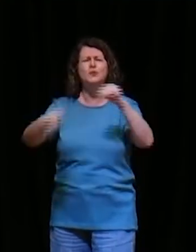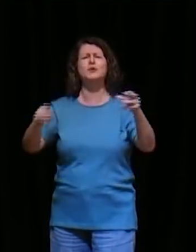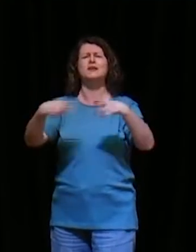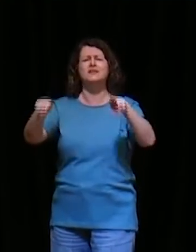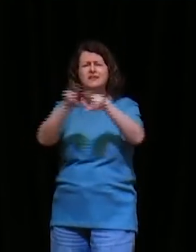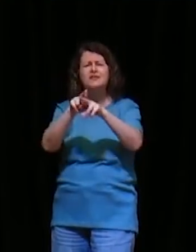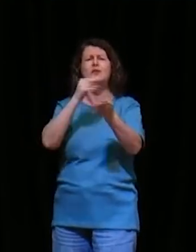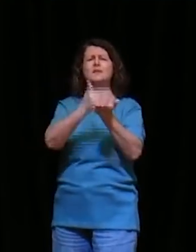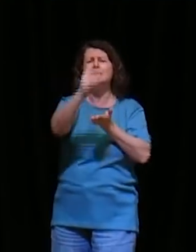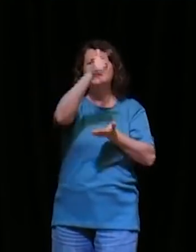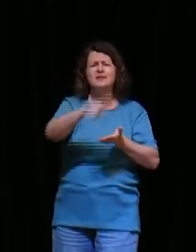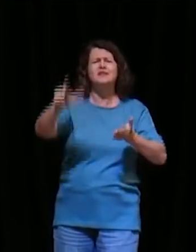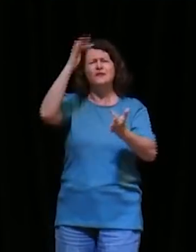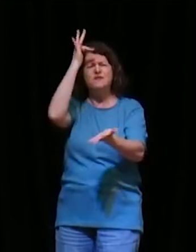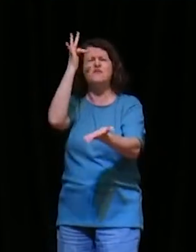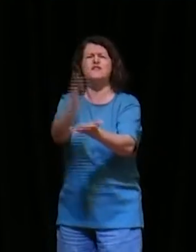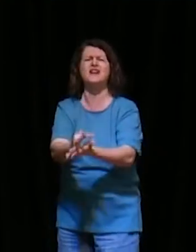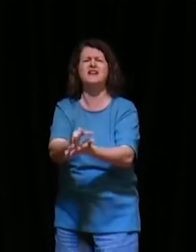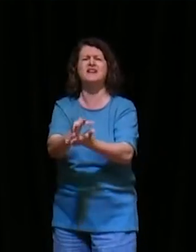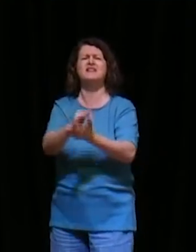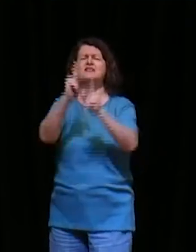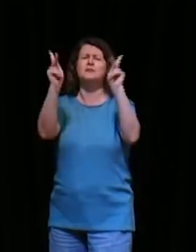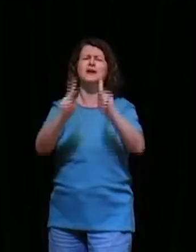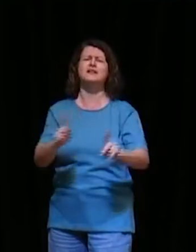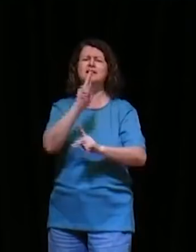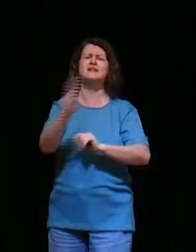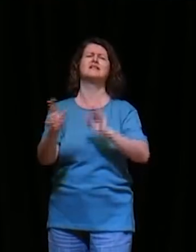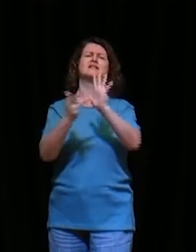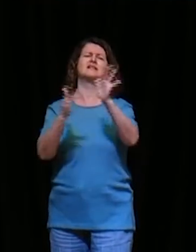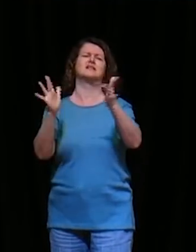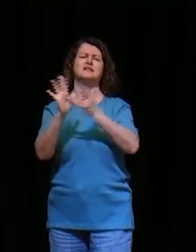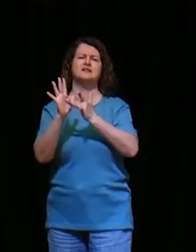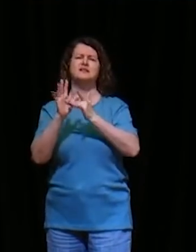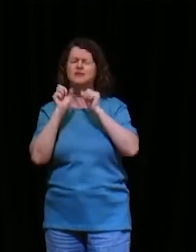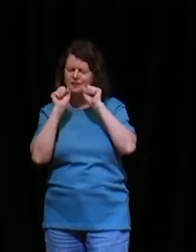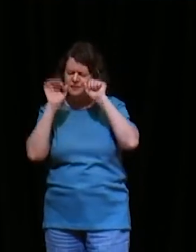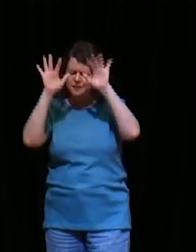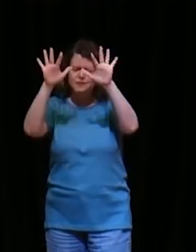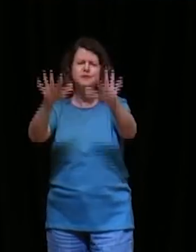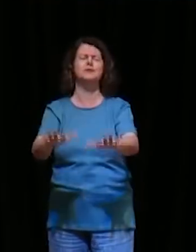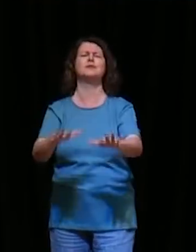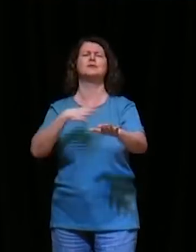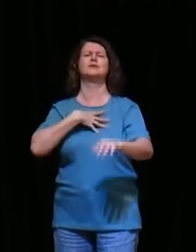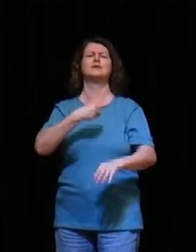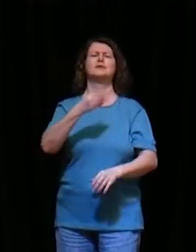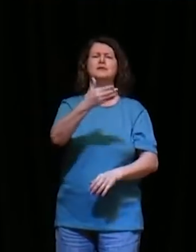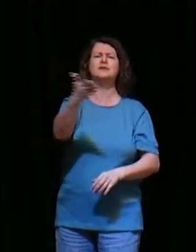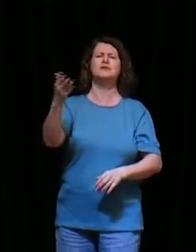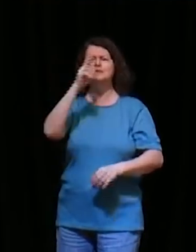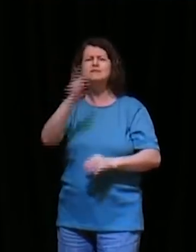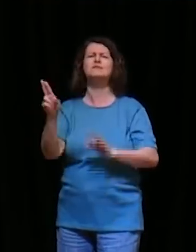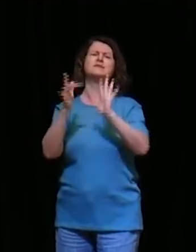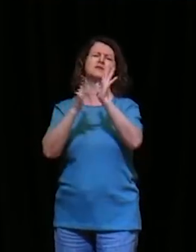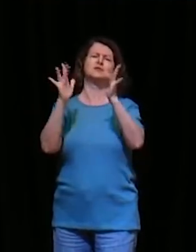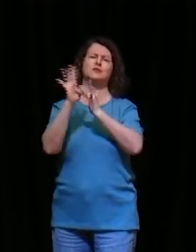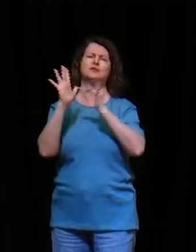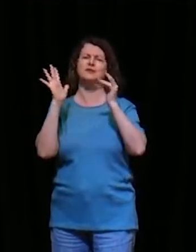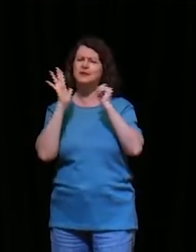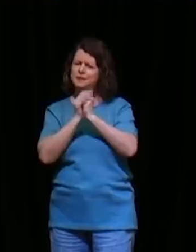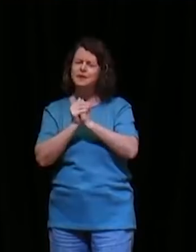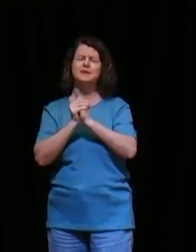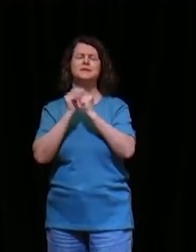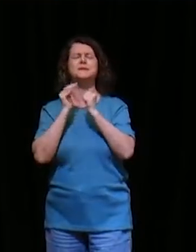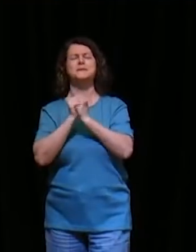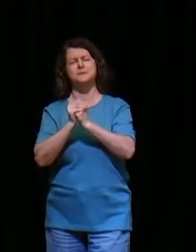traga recomeço de fé, recomeço de paz, em nome de Jesus, eu abençoo teus filhos, em nome de Jesus, amém,